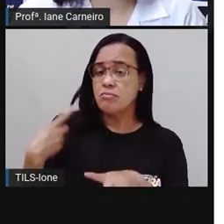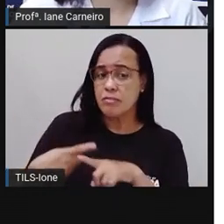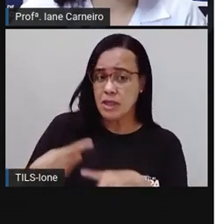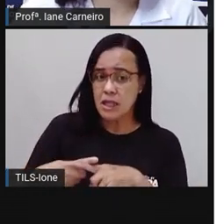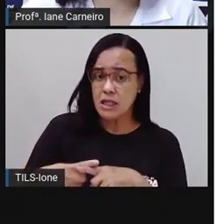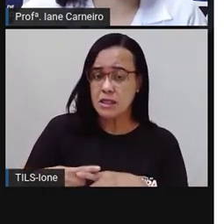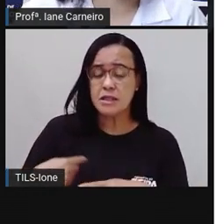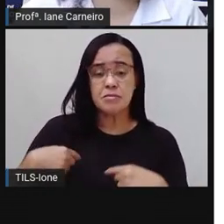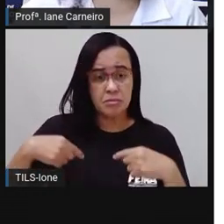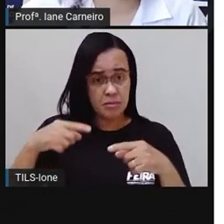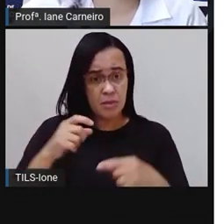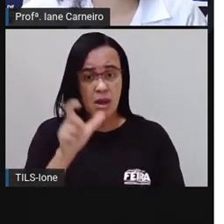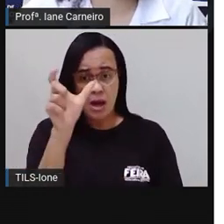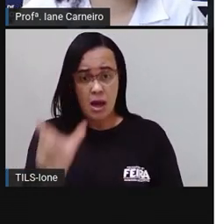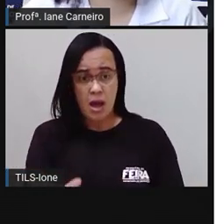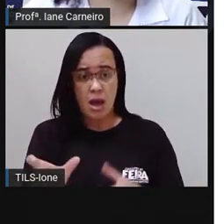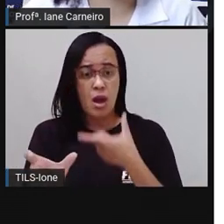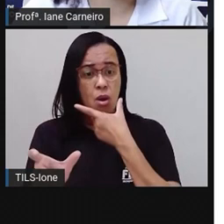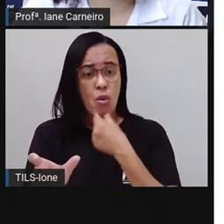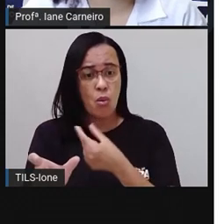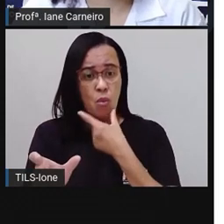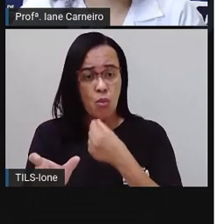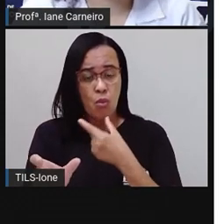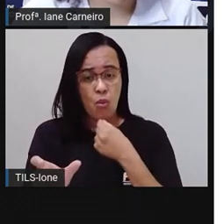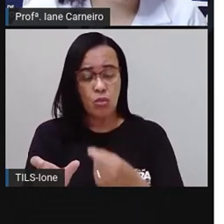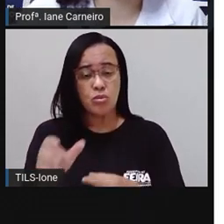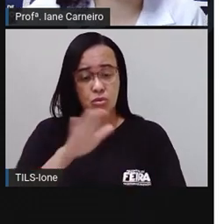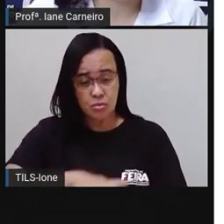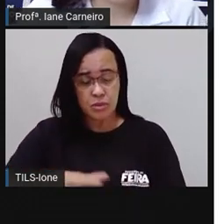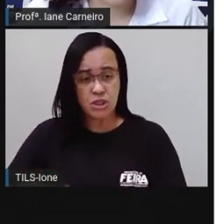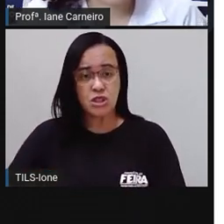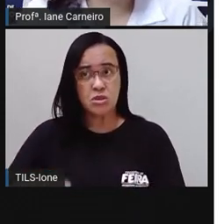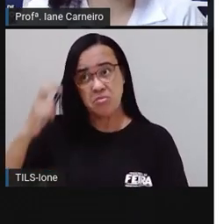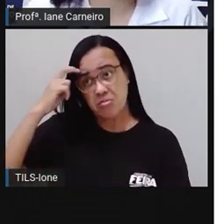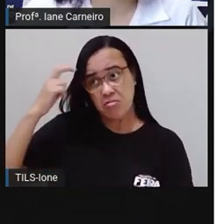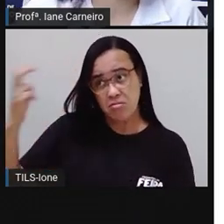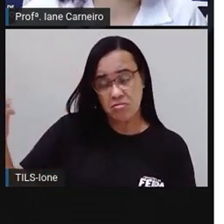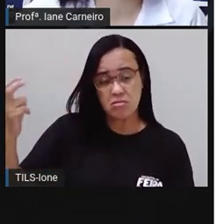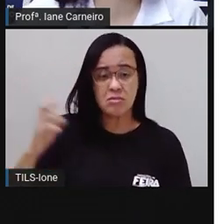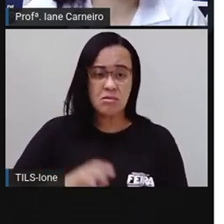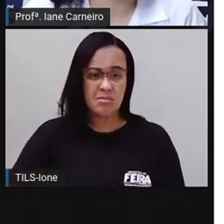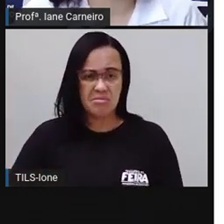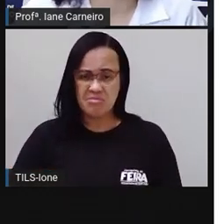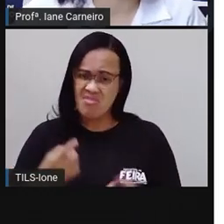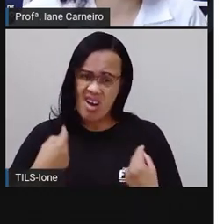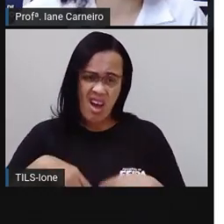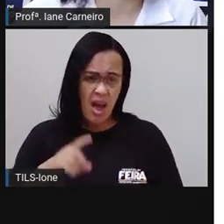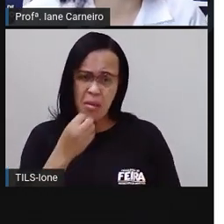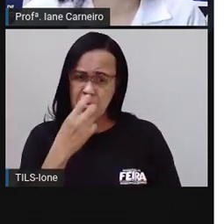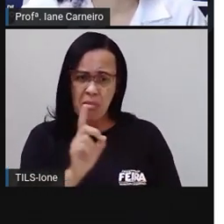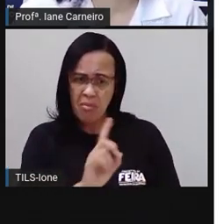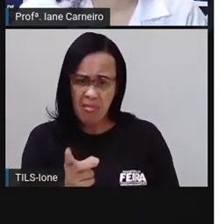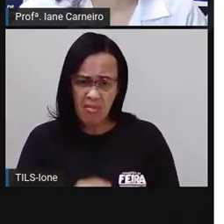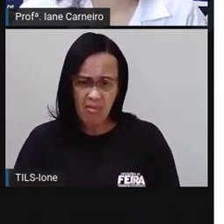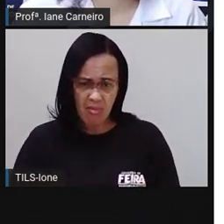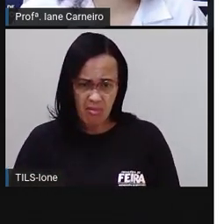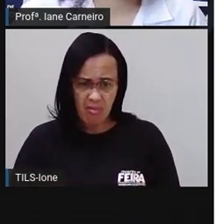Essa não é uma boa razão, falou o Duende. Eu tenho de ir à escola porque minha mãe mandou, disse Theo.